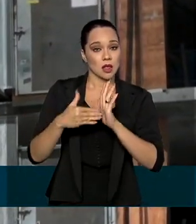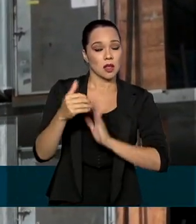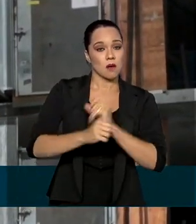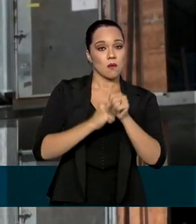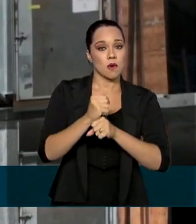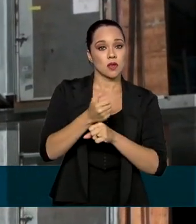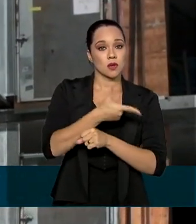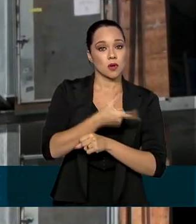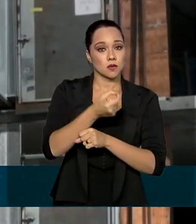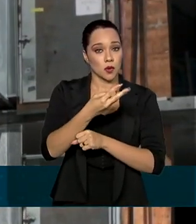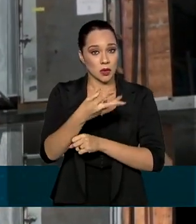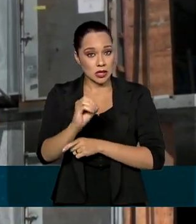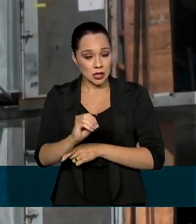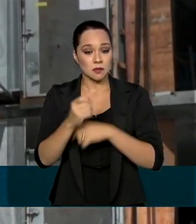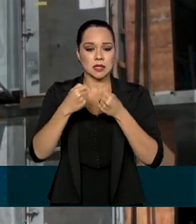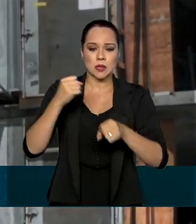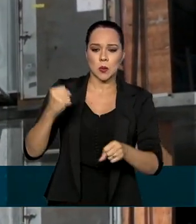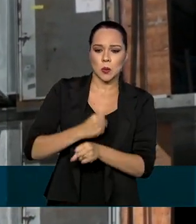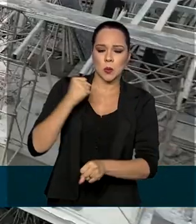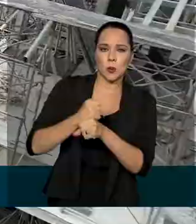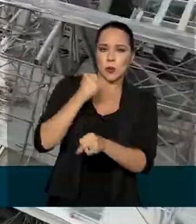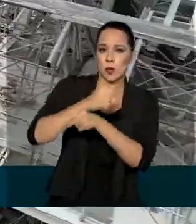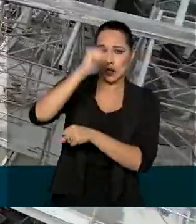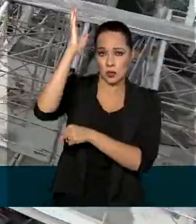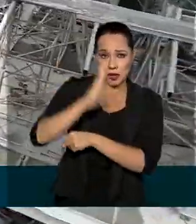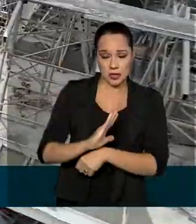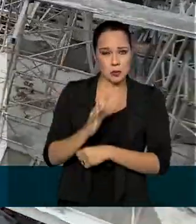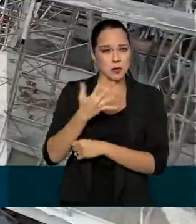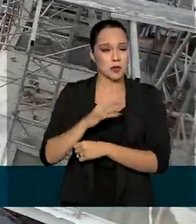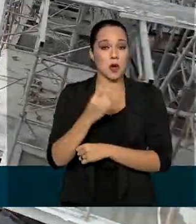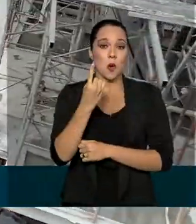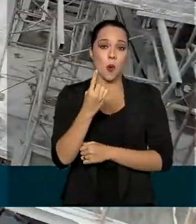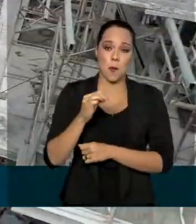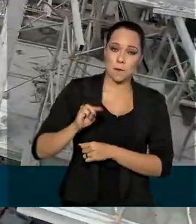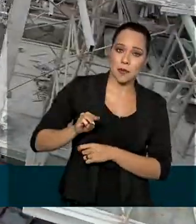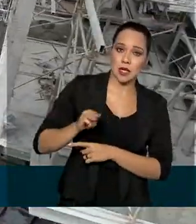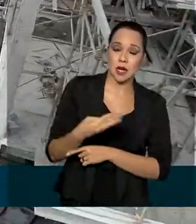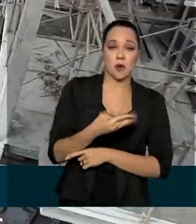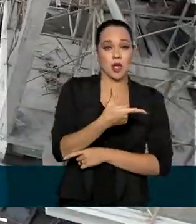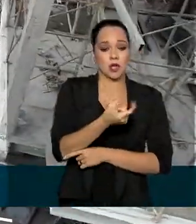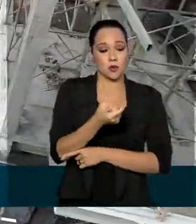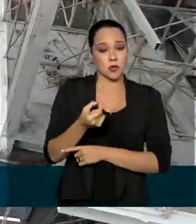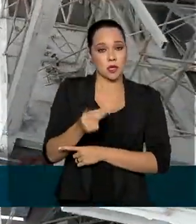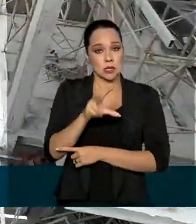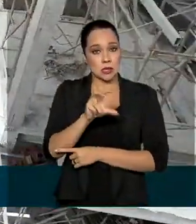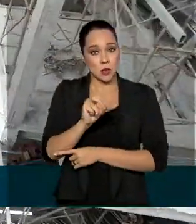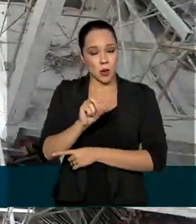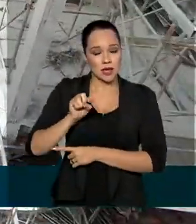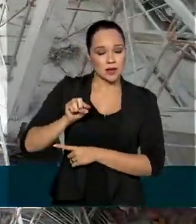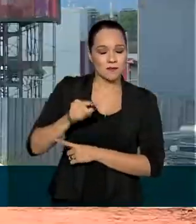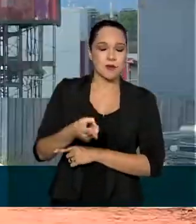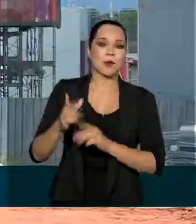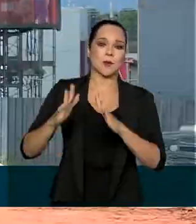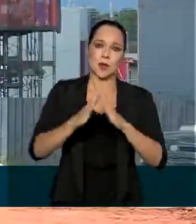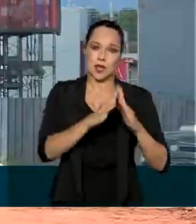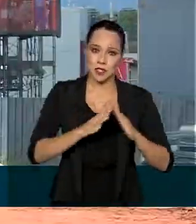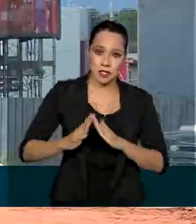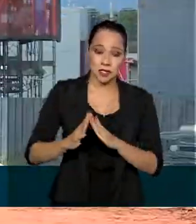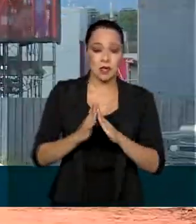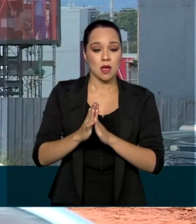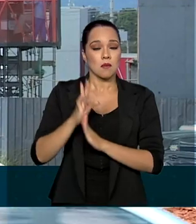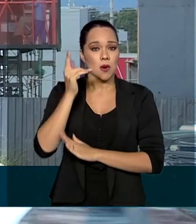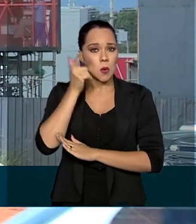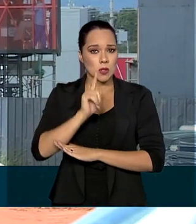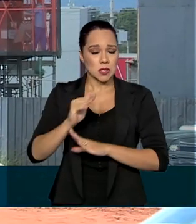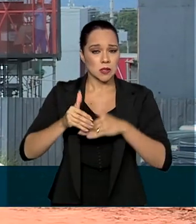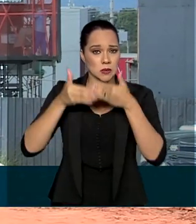precisam ser construídas no Brasil pelo menos 1 milhão e 250 mil moradias para fazer frente